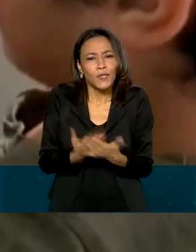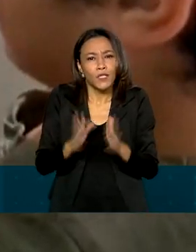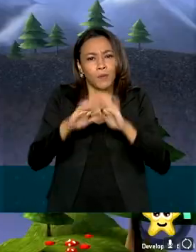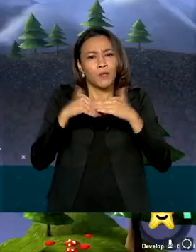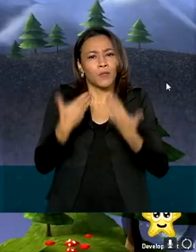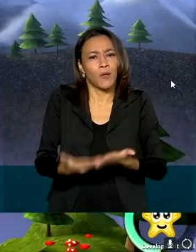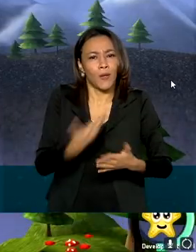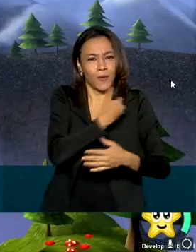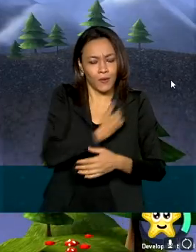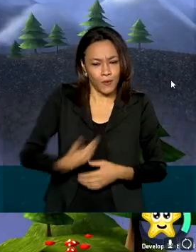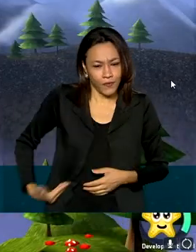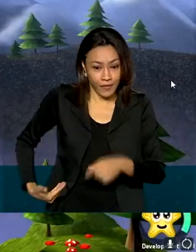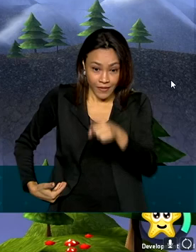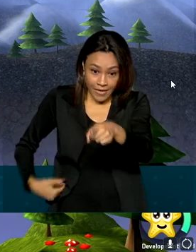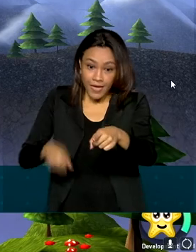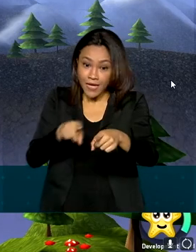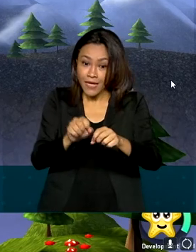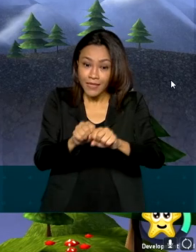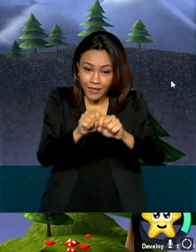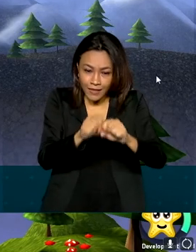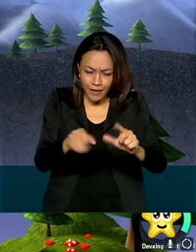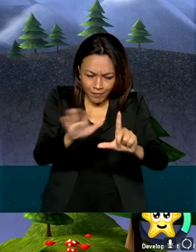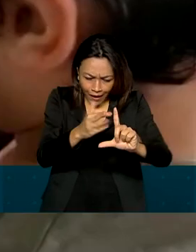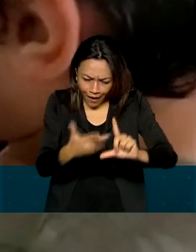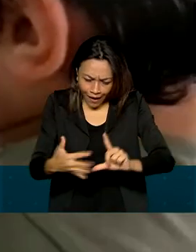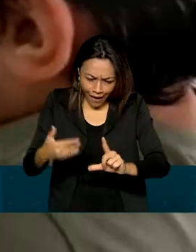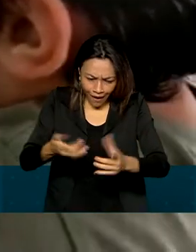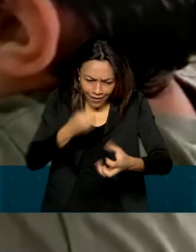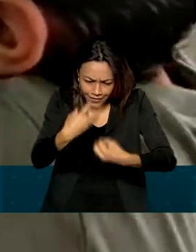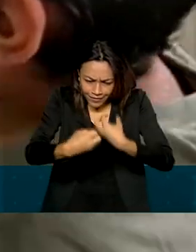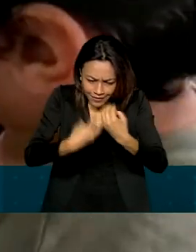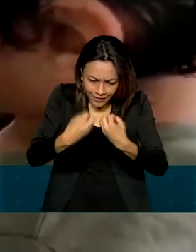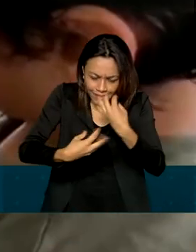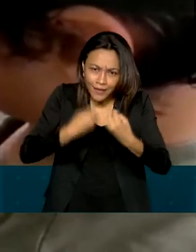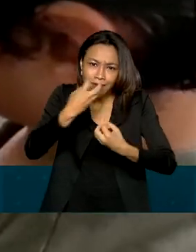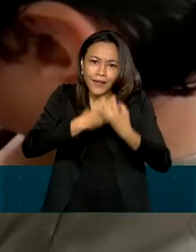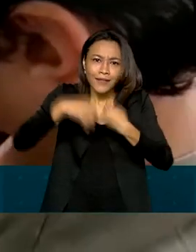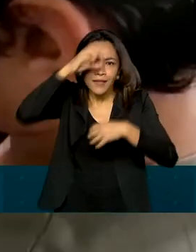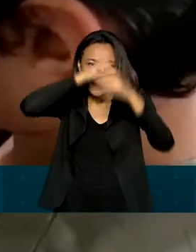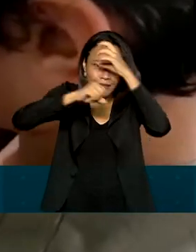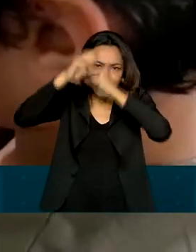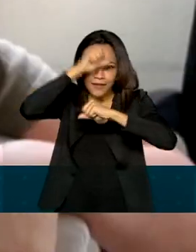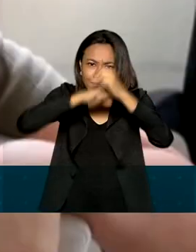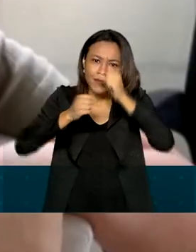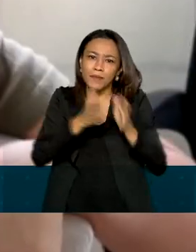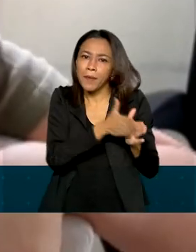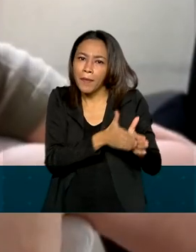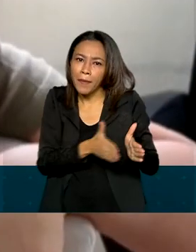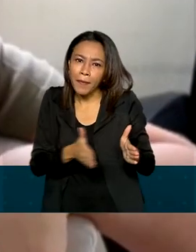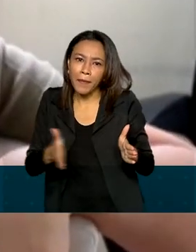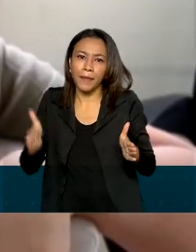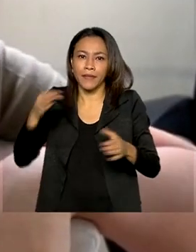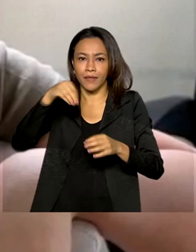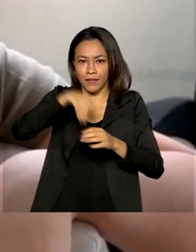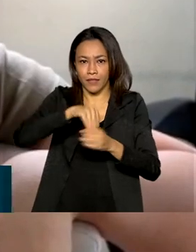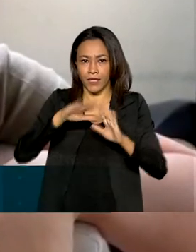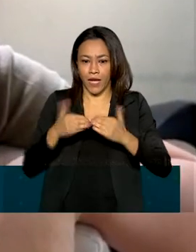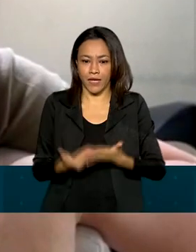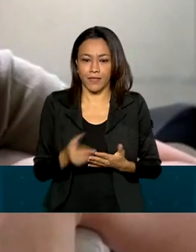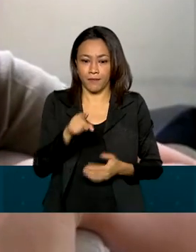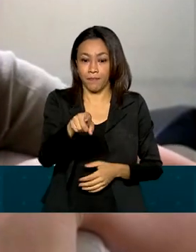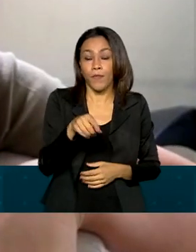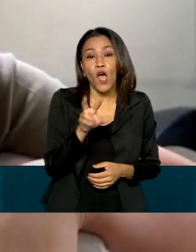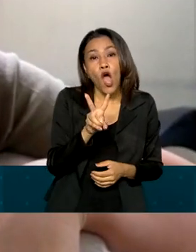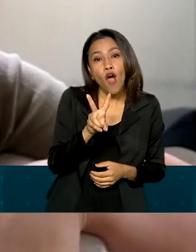pública e o grafo-game tem estimulado o menino a ter uma rotina de estudos em casa. O assento de vovó